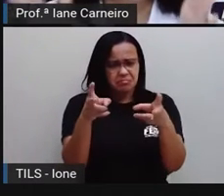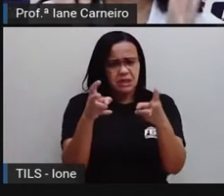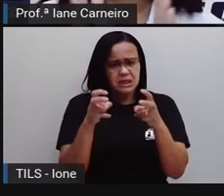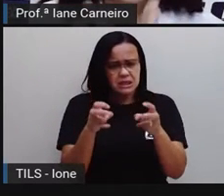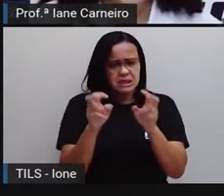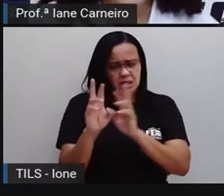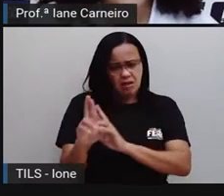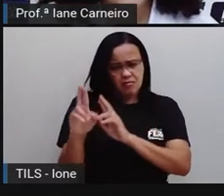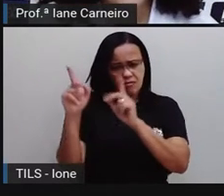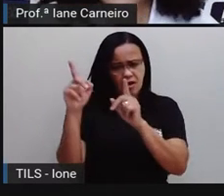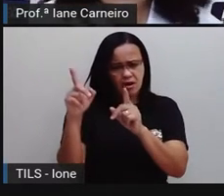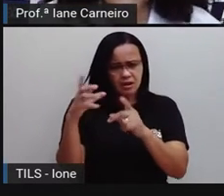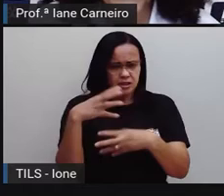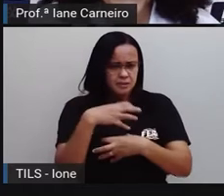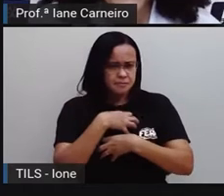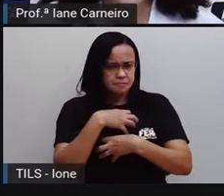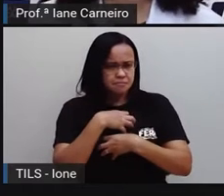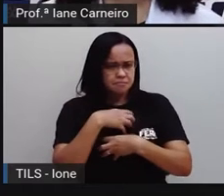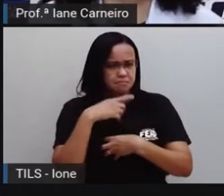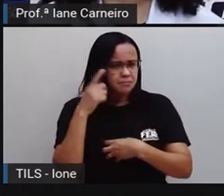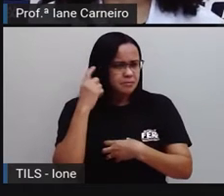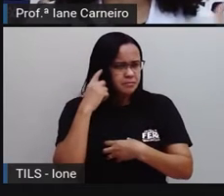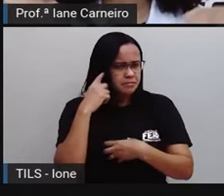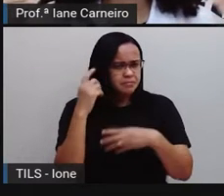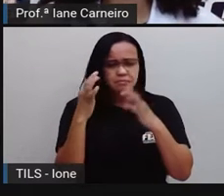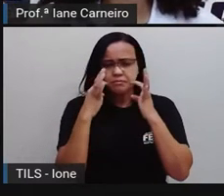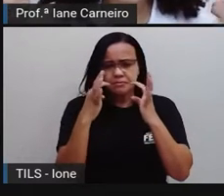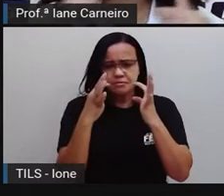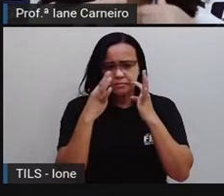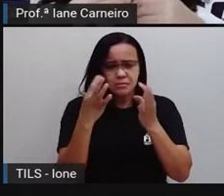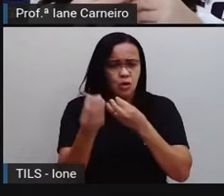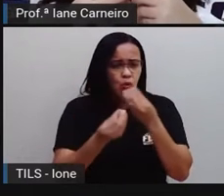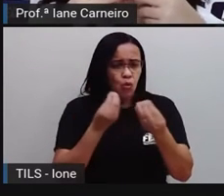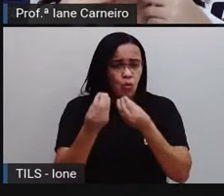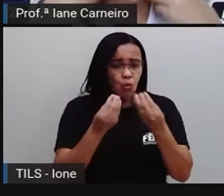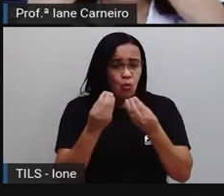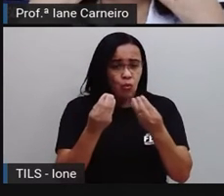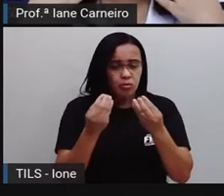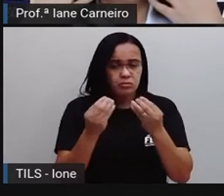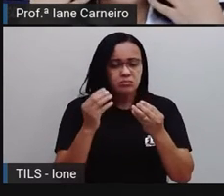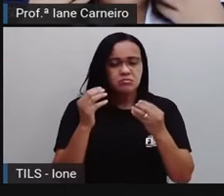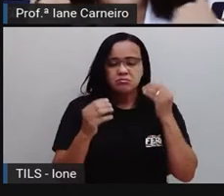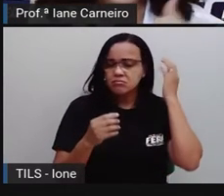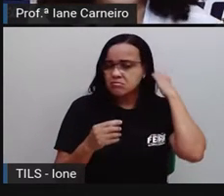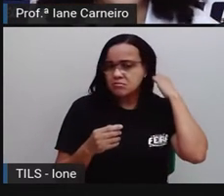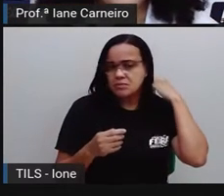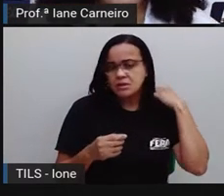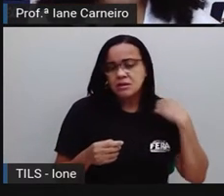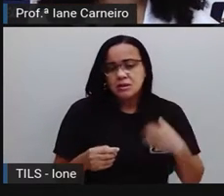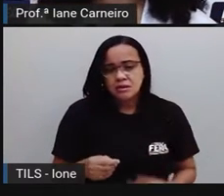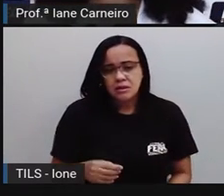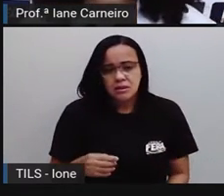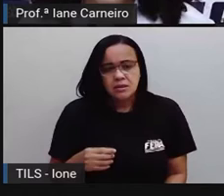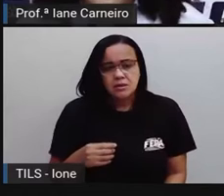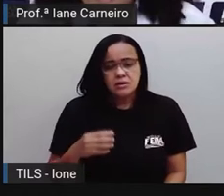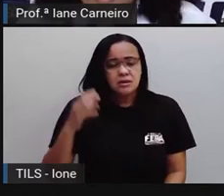né? Antes era tempo, agora é tanto, a boca, ó, se abre um pouco mais, tá bom?